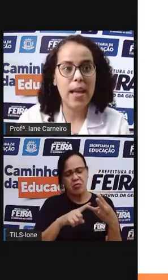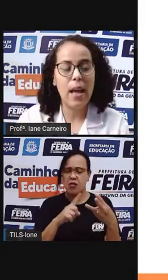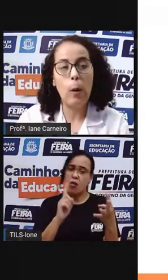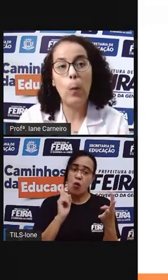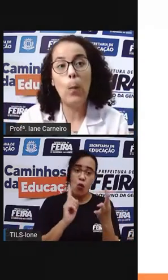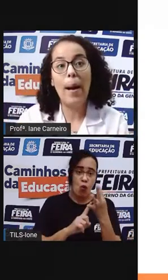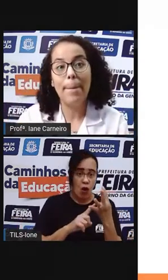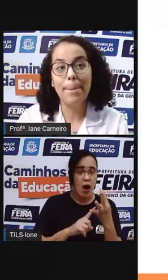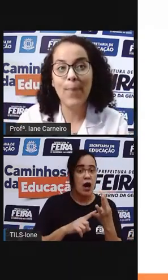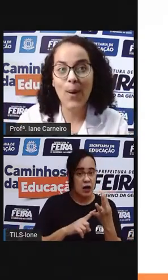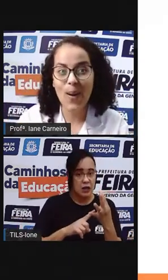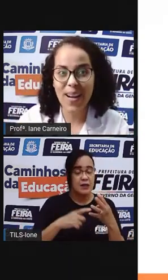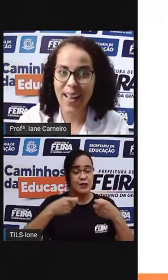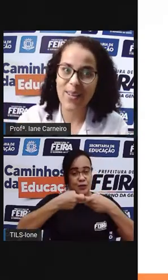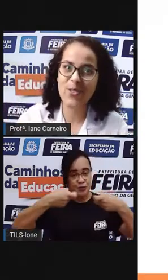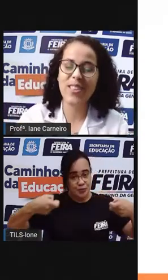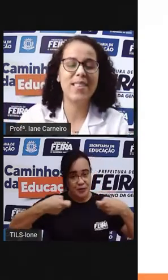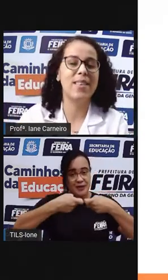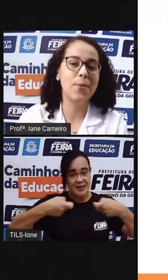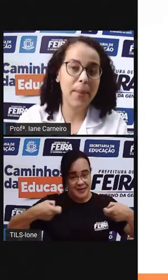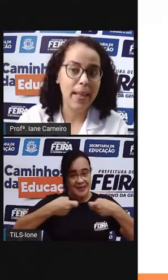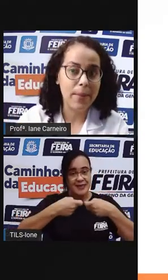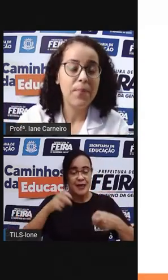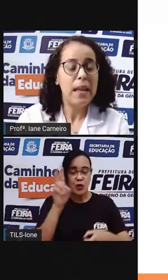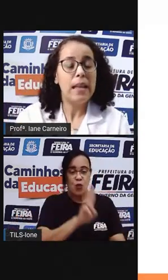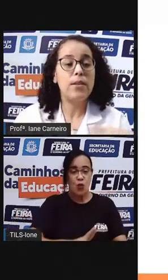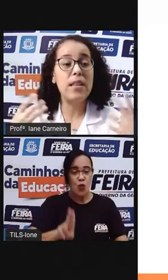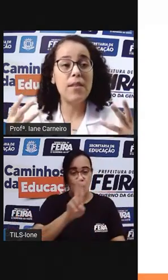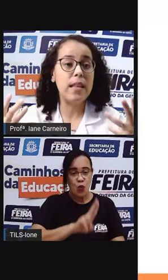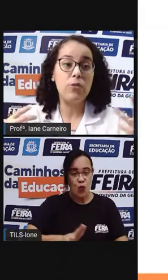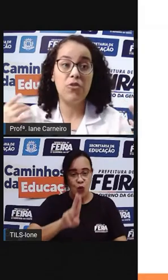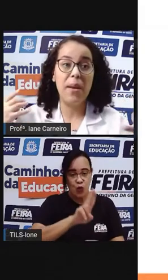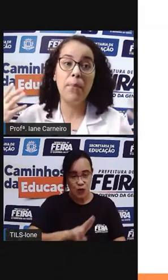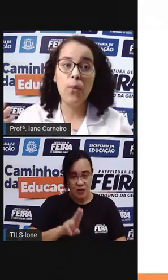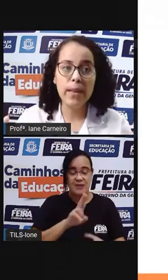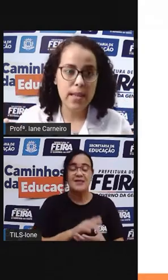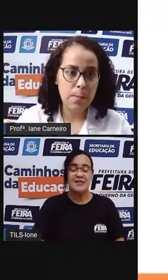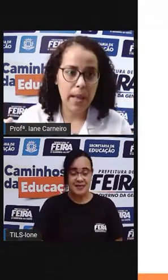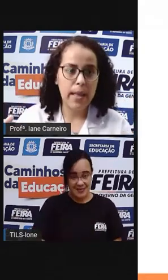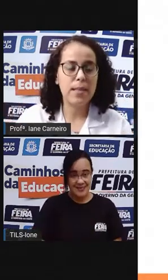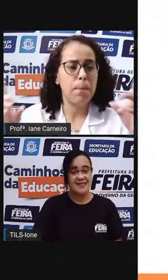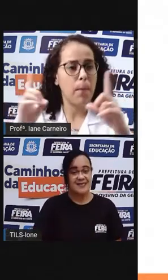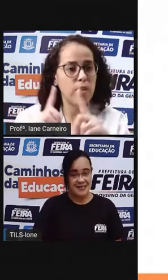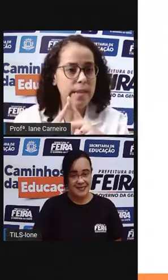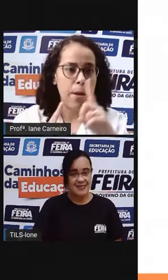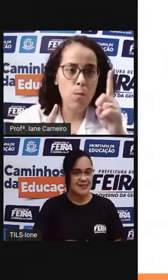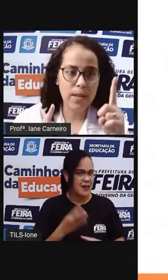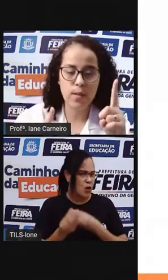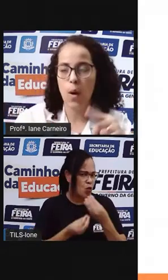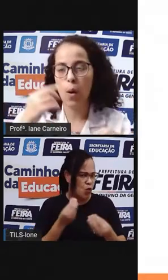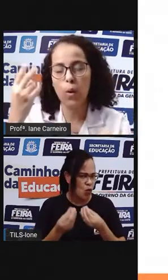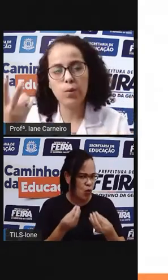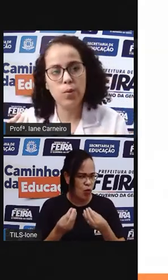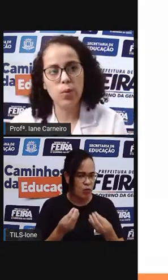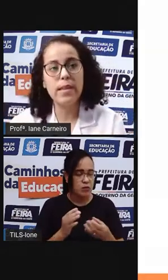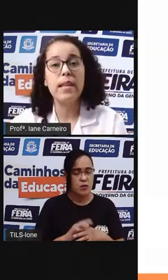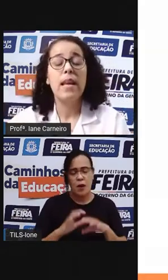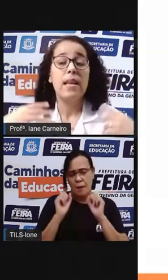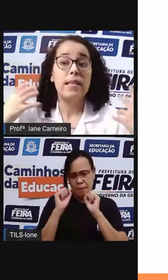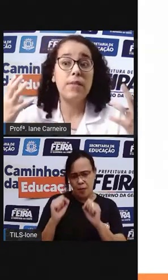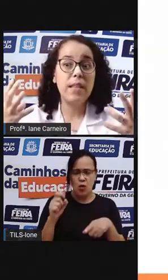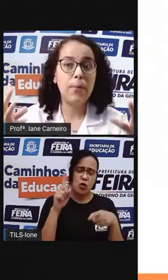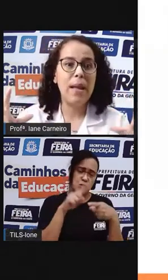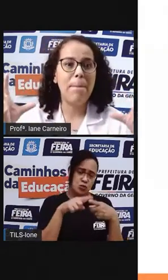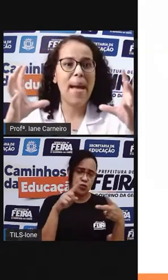fazer uma bola utilizando meias. Se você não tiver muitas meias, pode ser uma só ou duas.